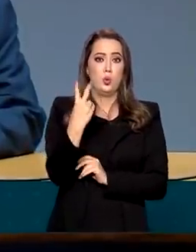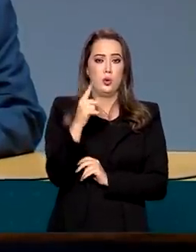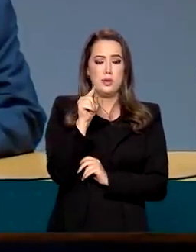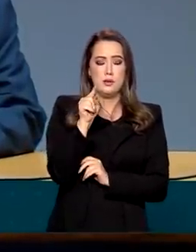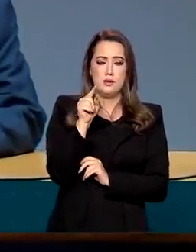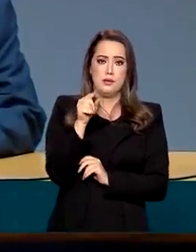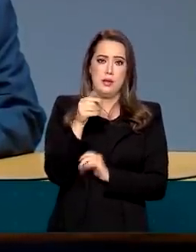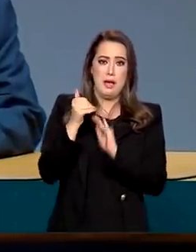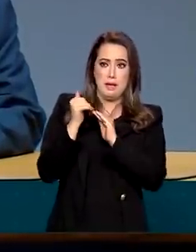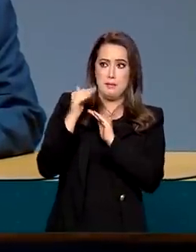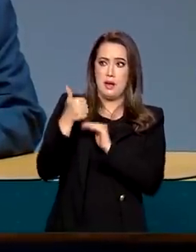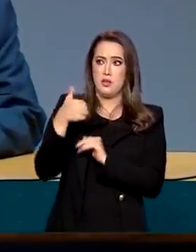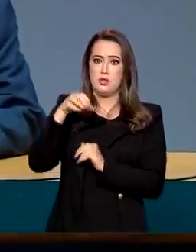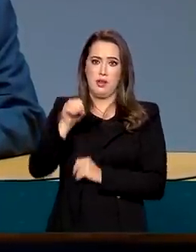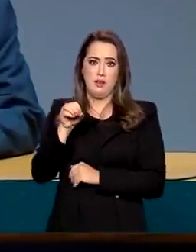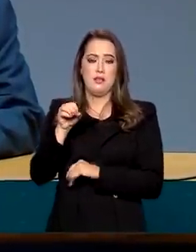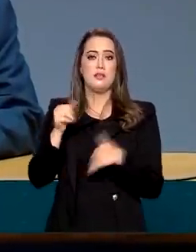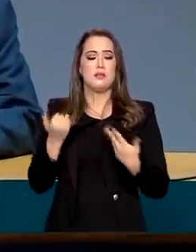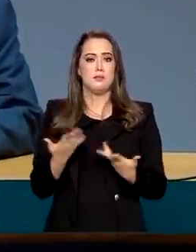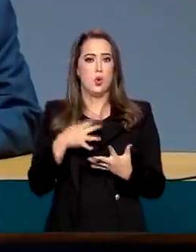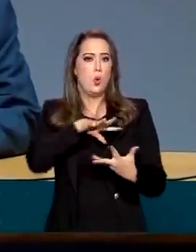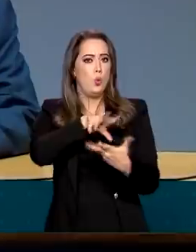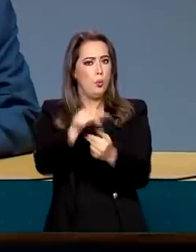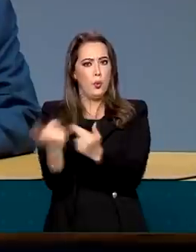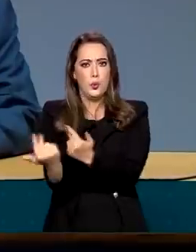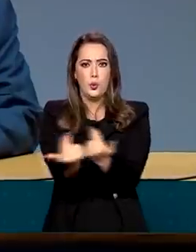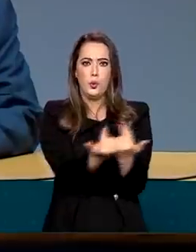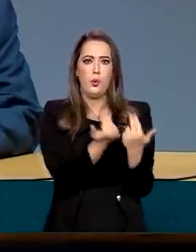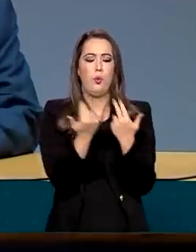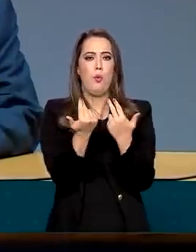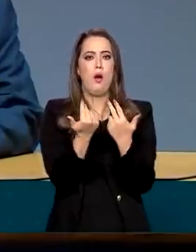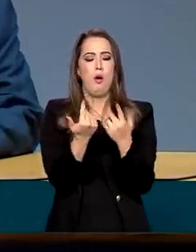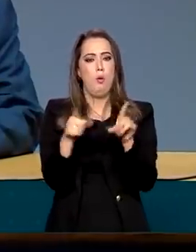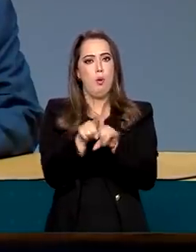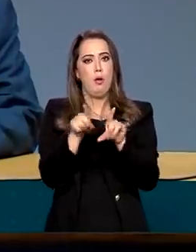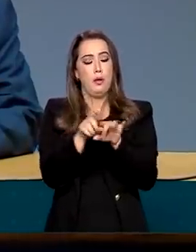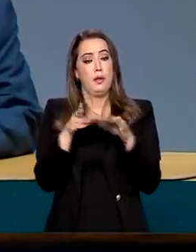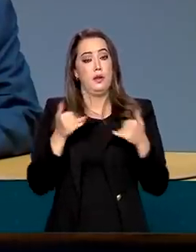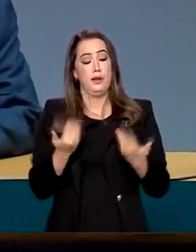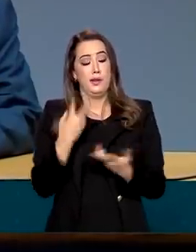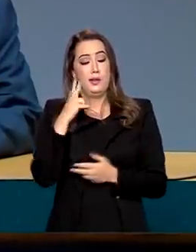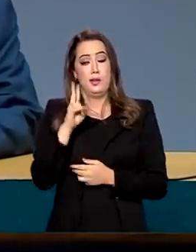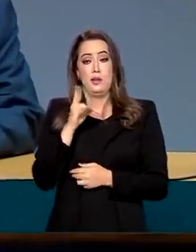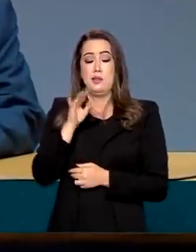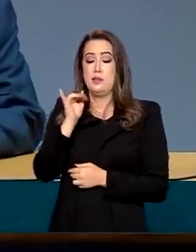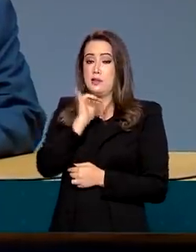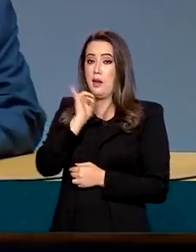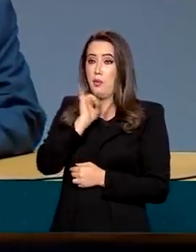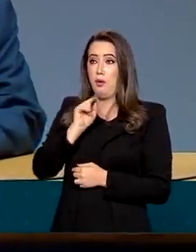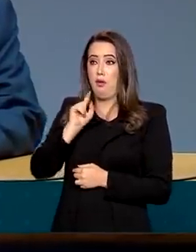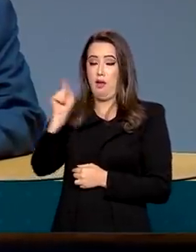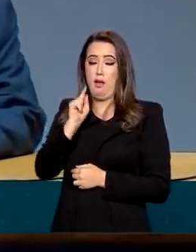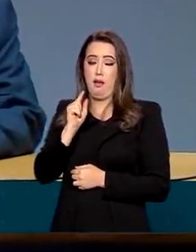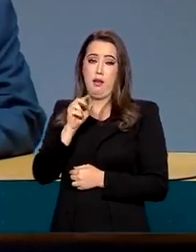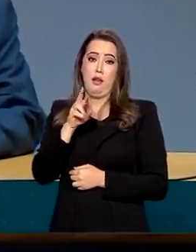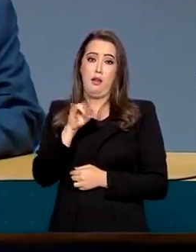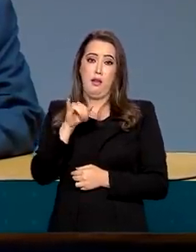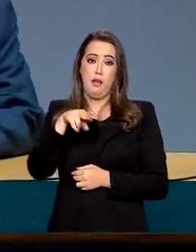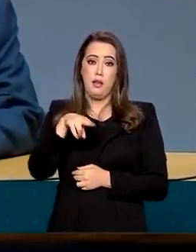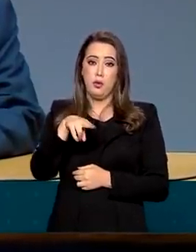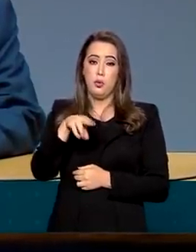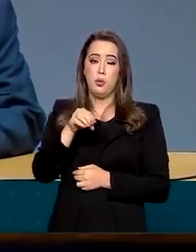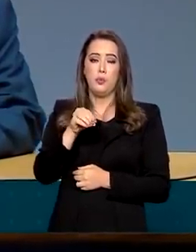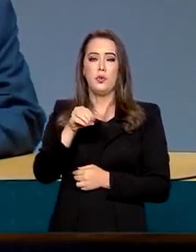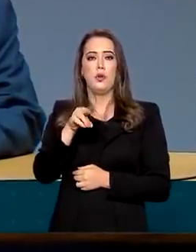exclusivo do Brasil. O mundo todo vive esse problema, como o Reino Unido, por exemplo. Europa